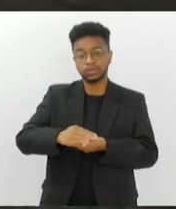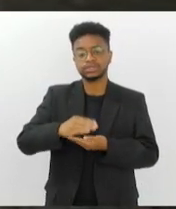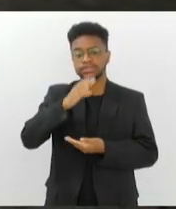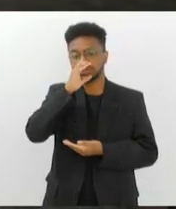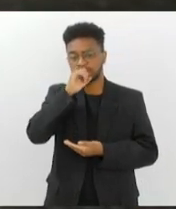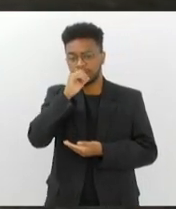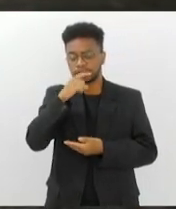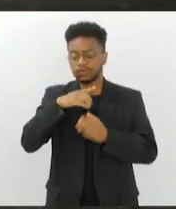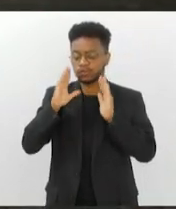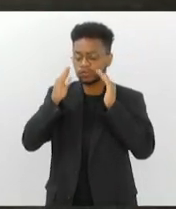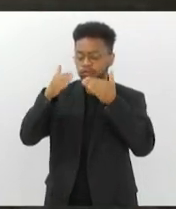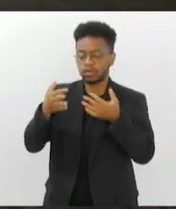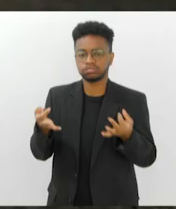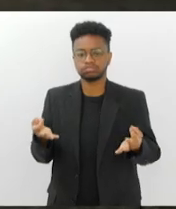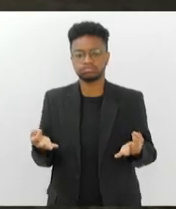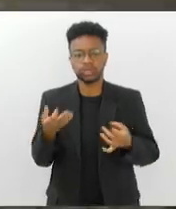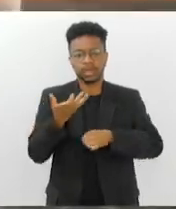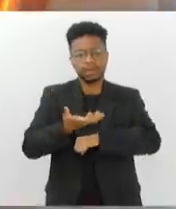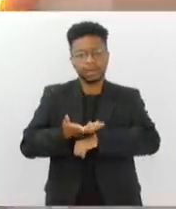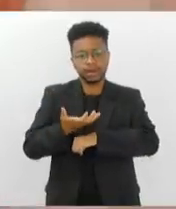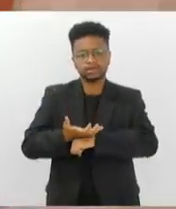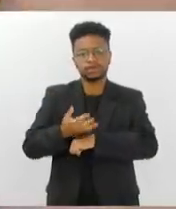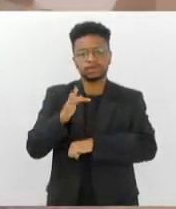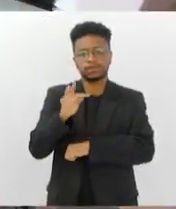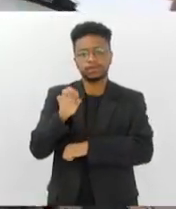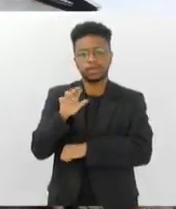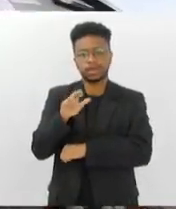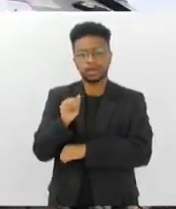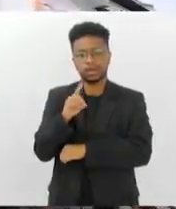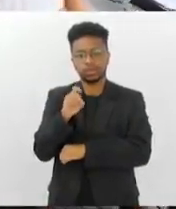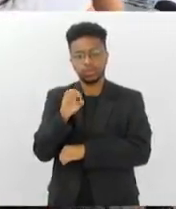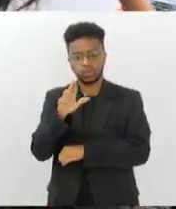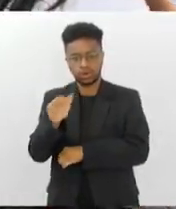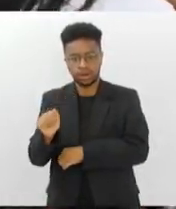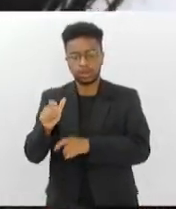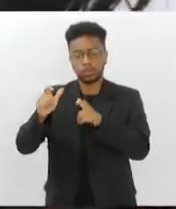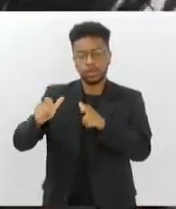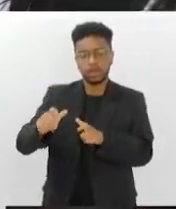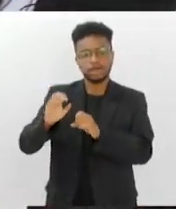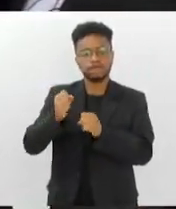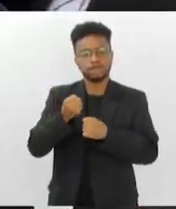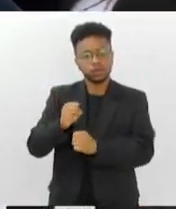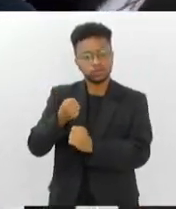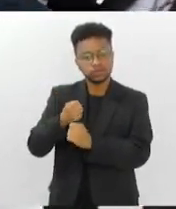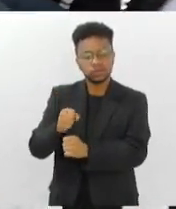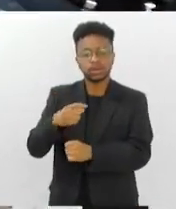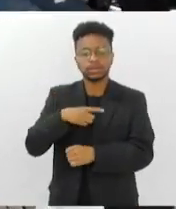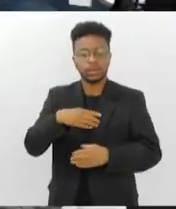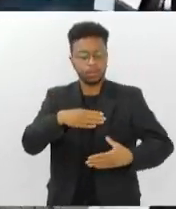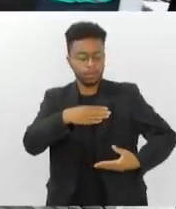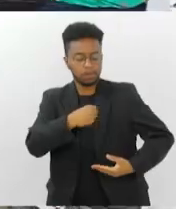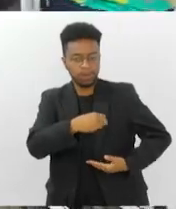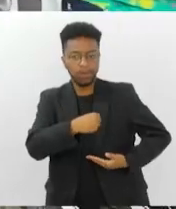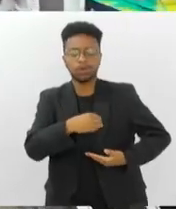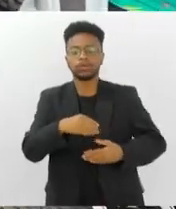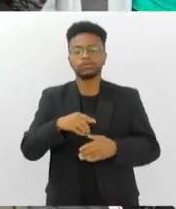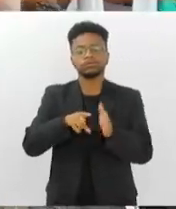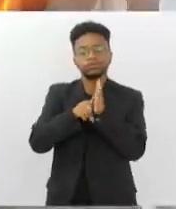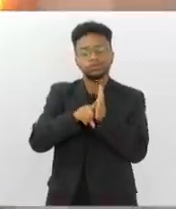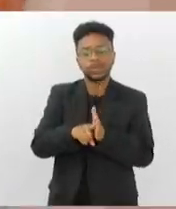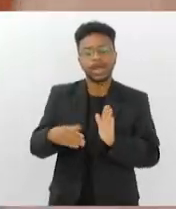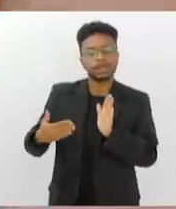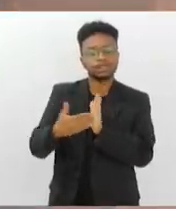dedicado à meditação na Praça da Ferradura. Em Vassouras, mamógrafo móvel faz exames gratuitos até